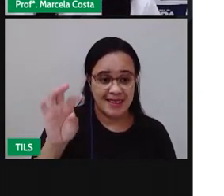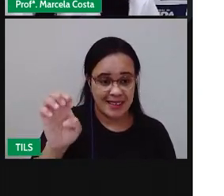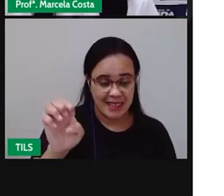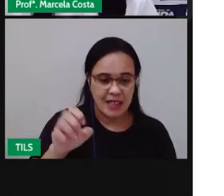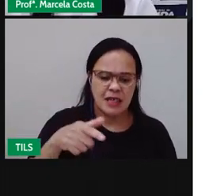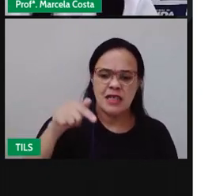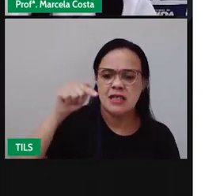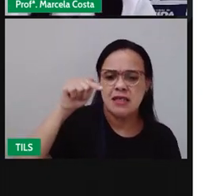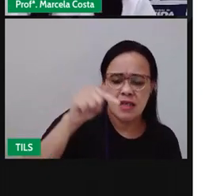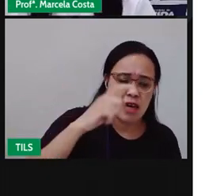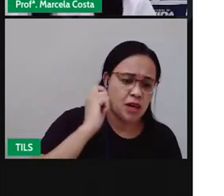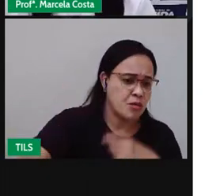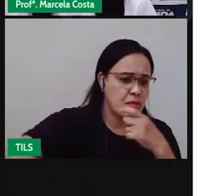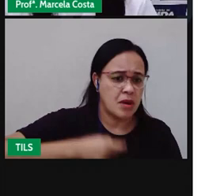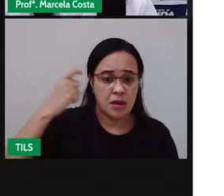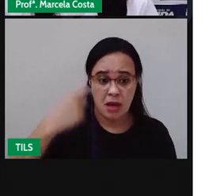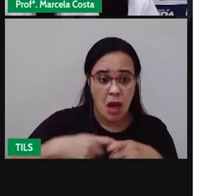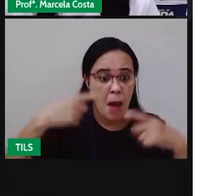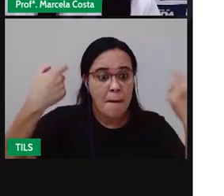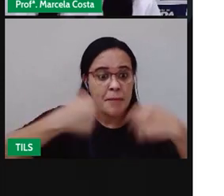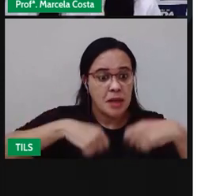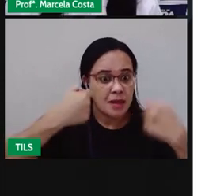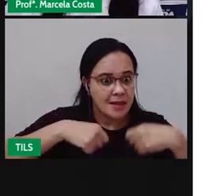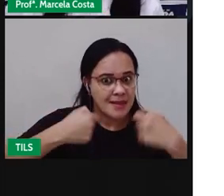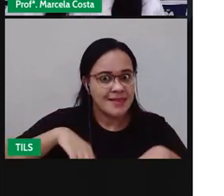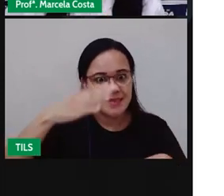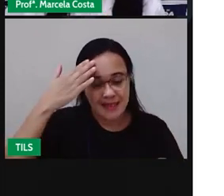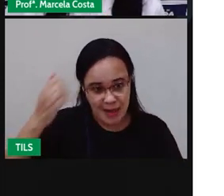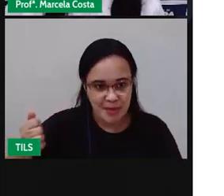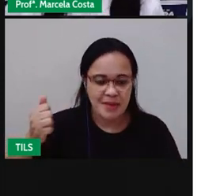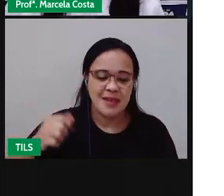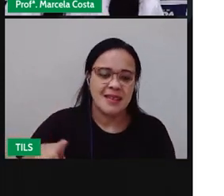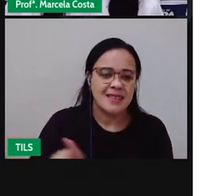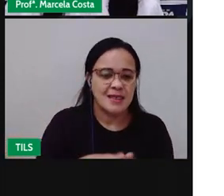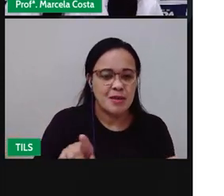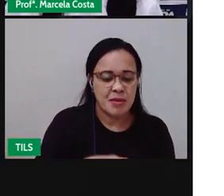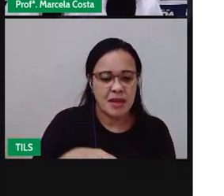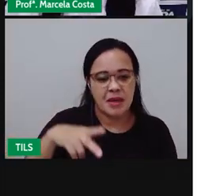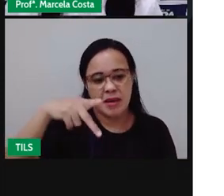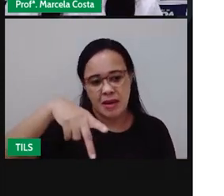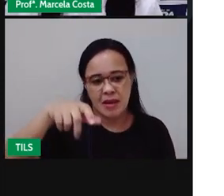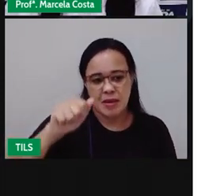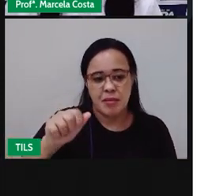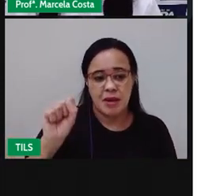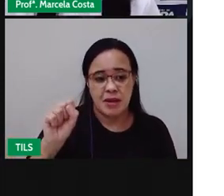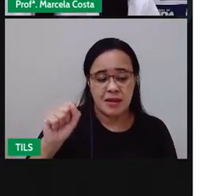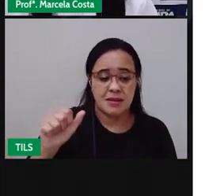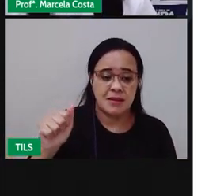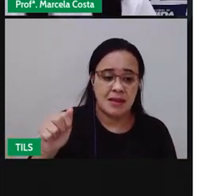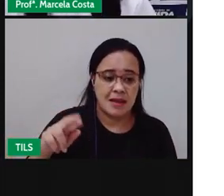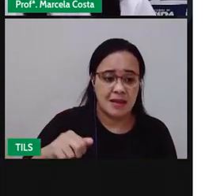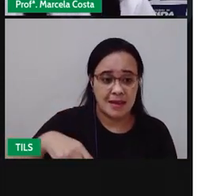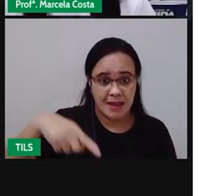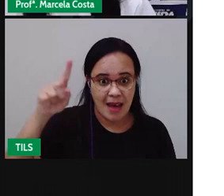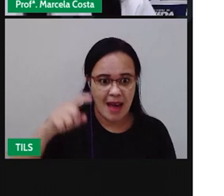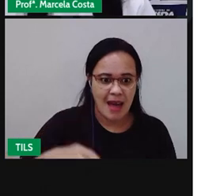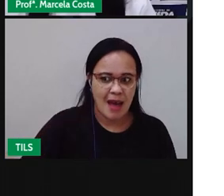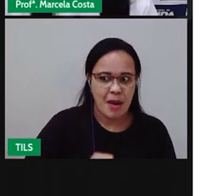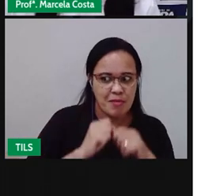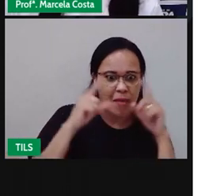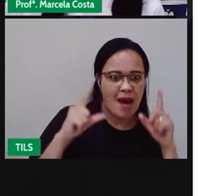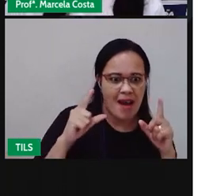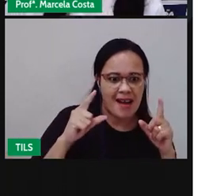Precisa ter coordenação motora Passaraz Se de agilidade Um pouco de esperteza